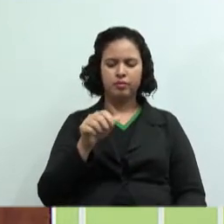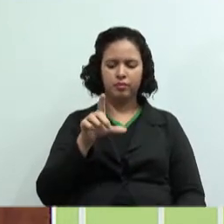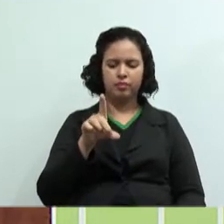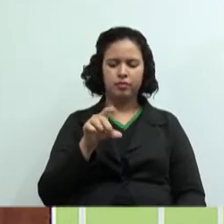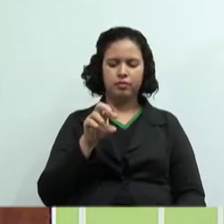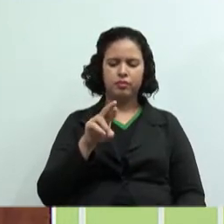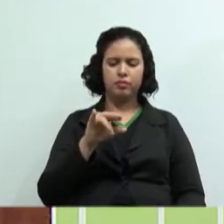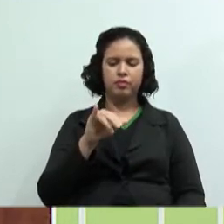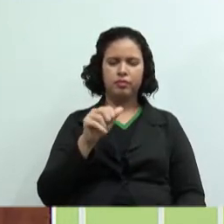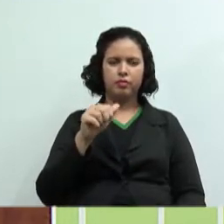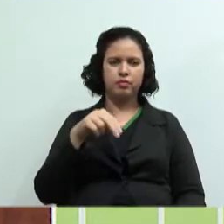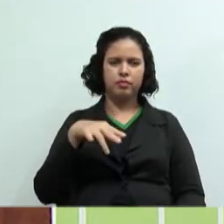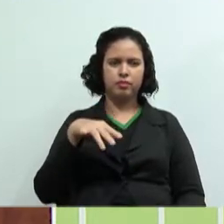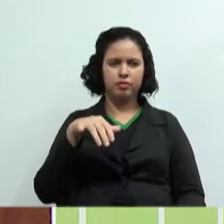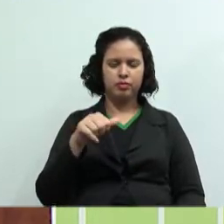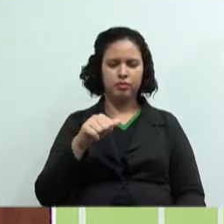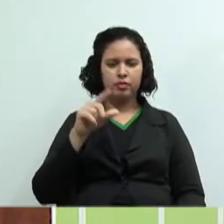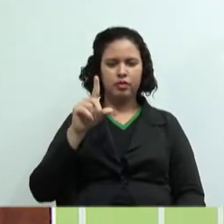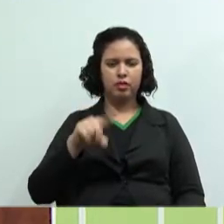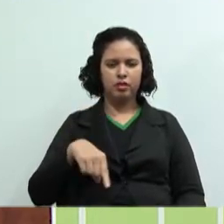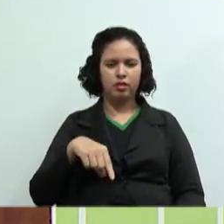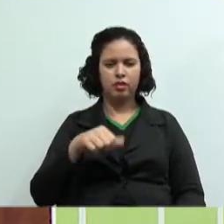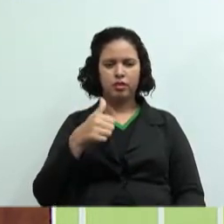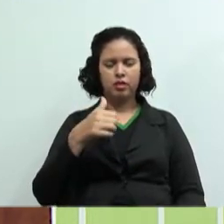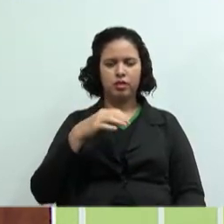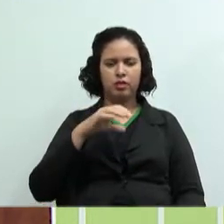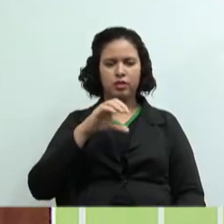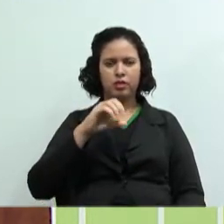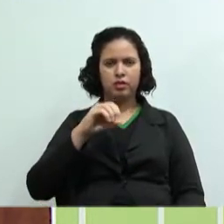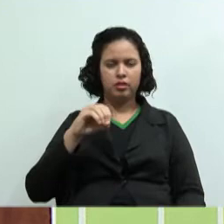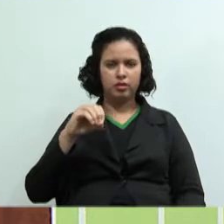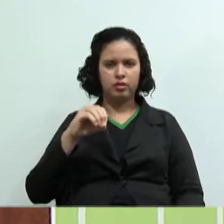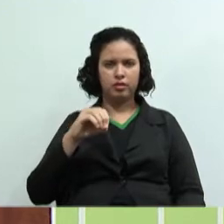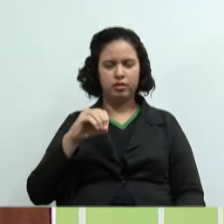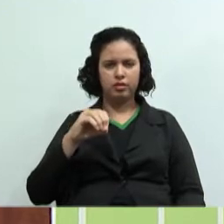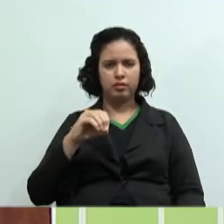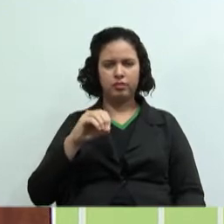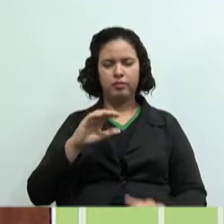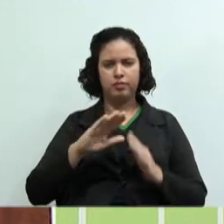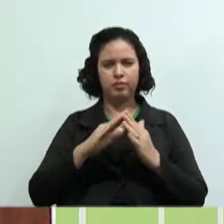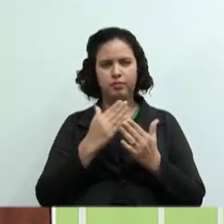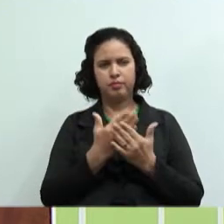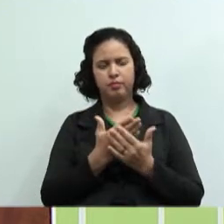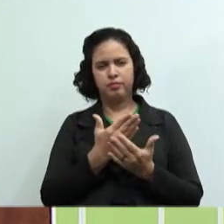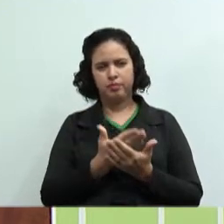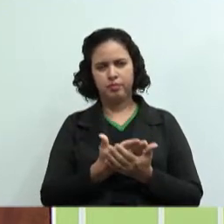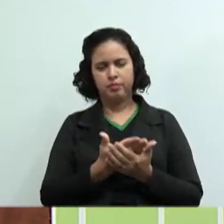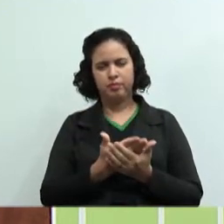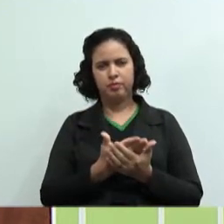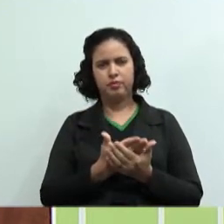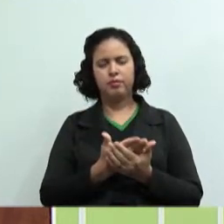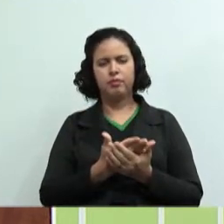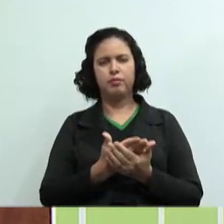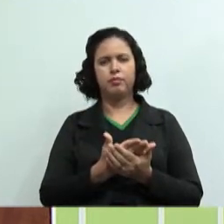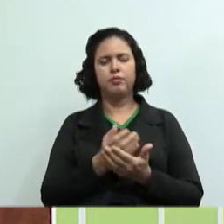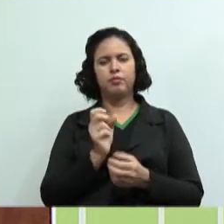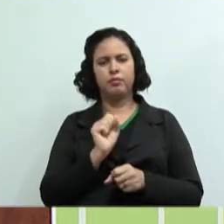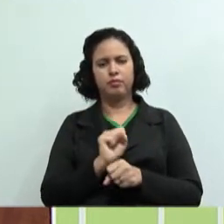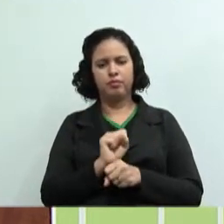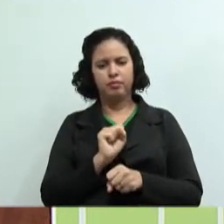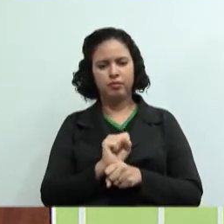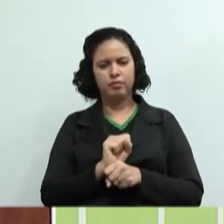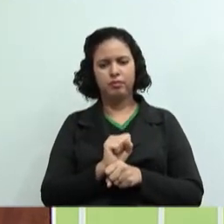de 100 escolas. Então nós não recebemos nem 30% das fotos dos alunos das escolas. É